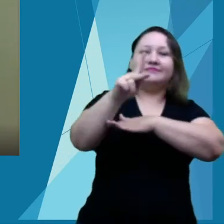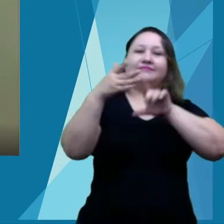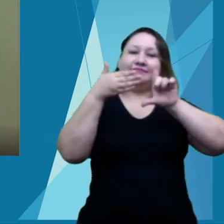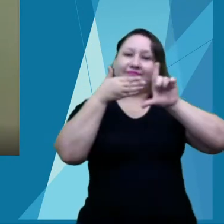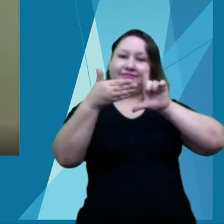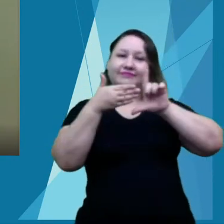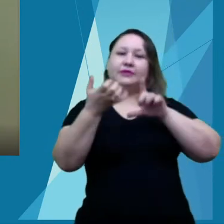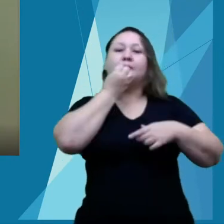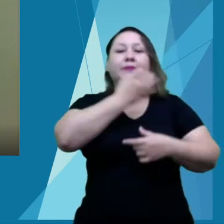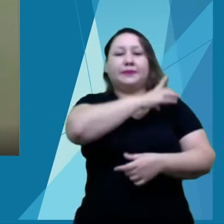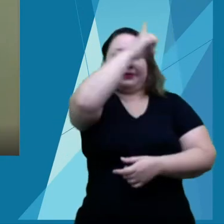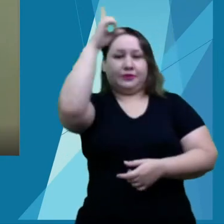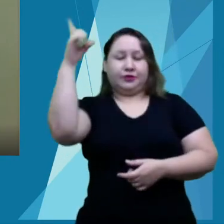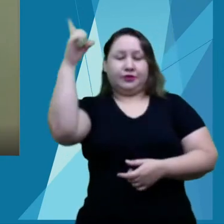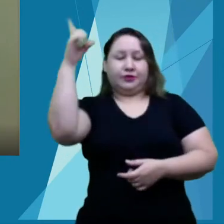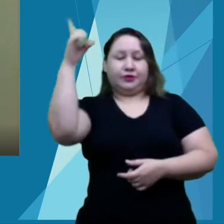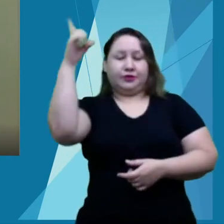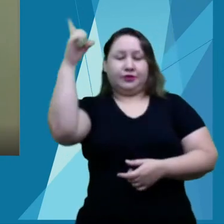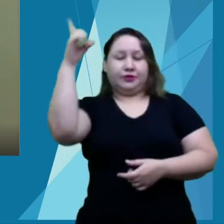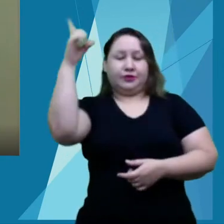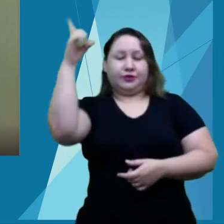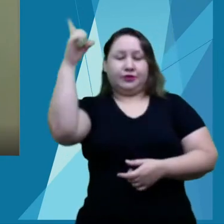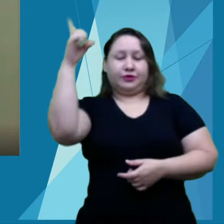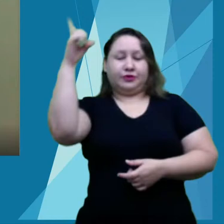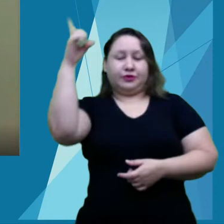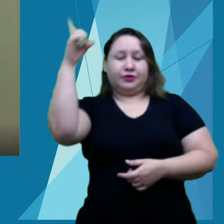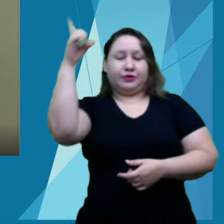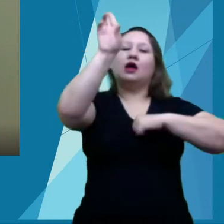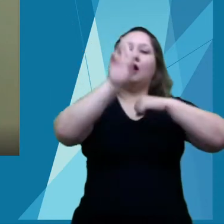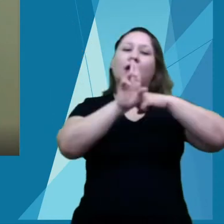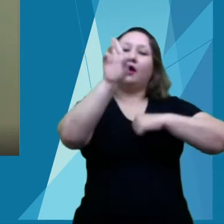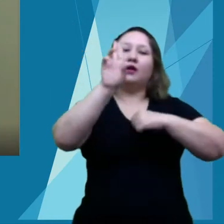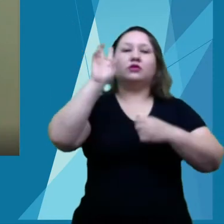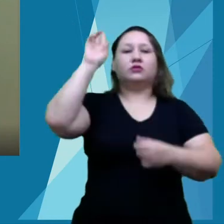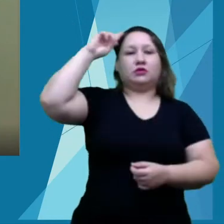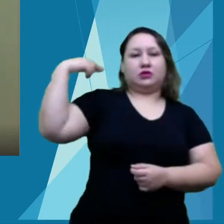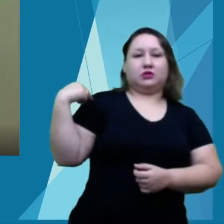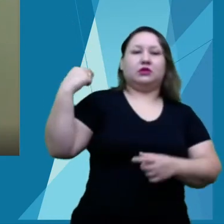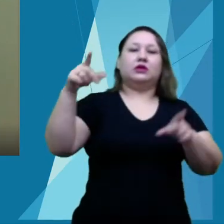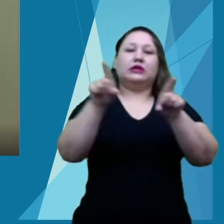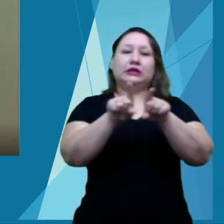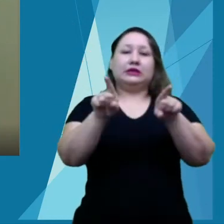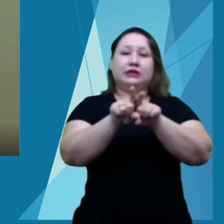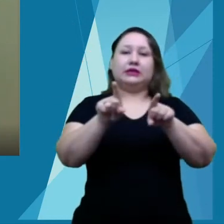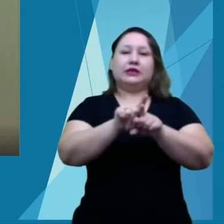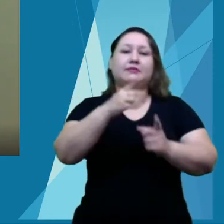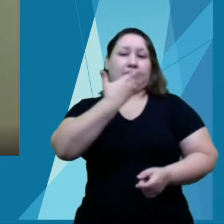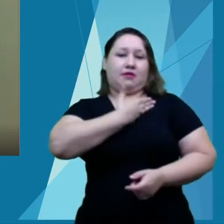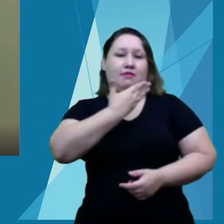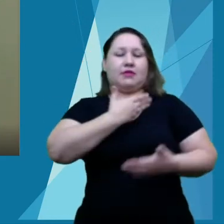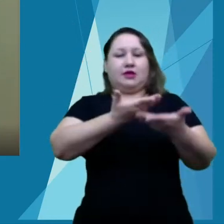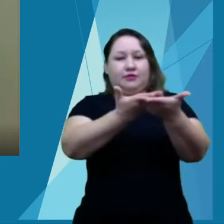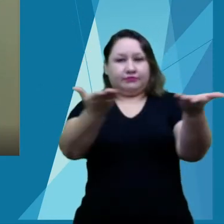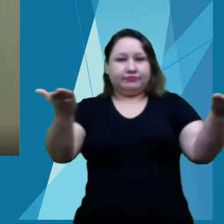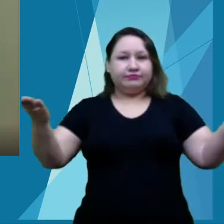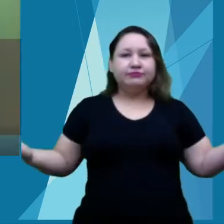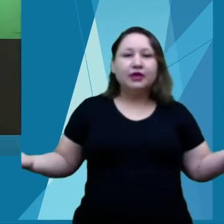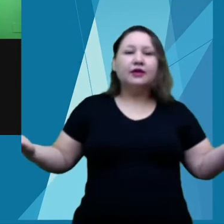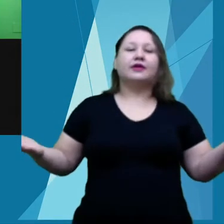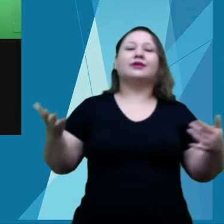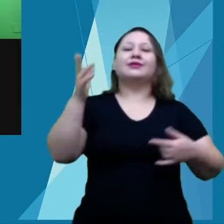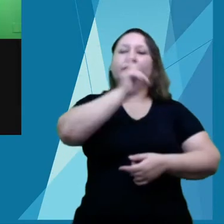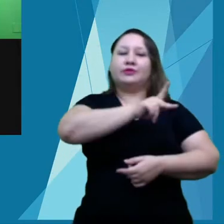aqui a nossa reitora Rosana, os meus colegas gestores que compõem a mesa, professora Lúcia Lenho, professor Jefferson,